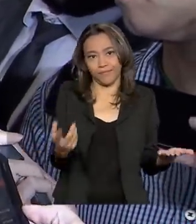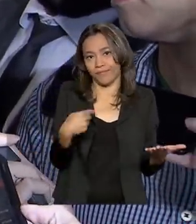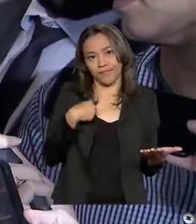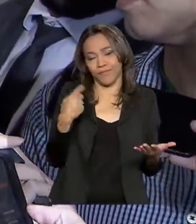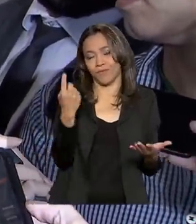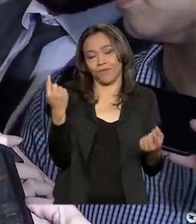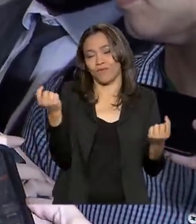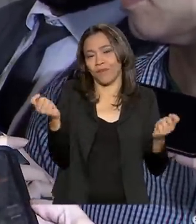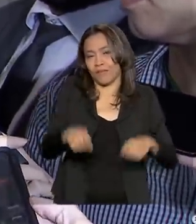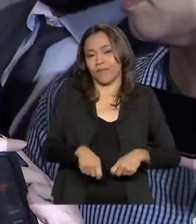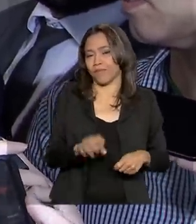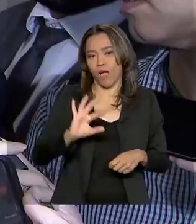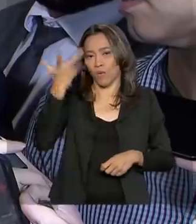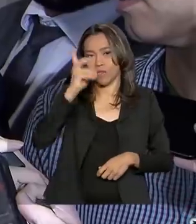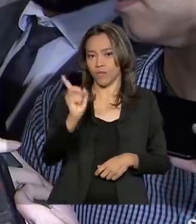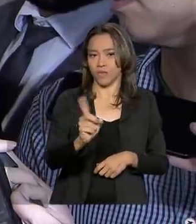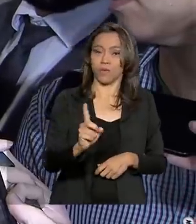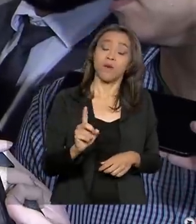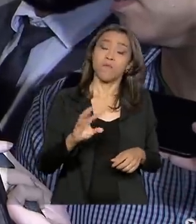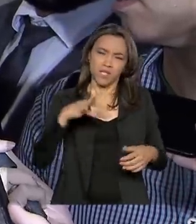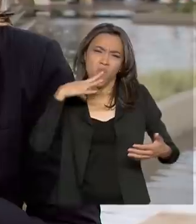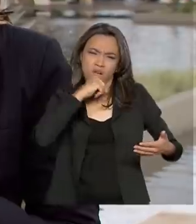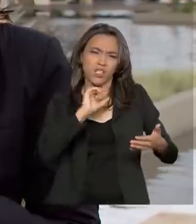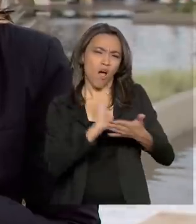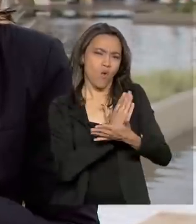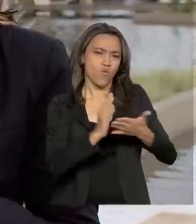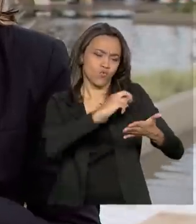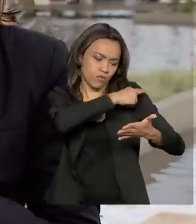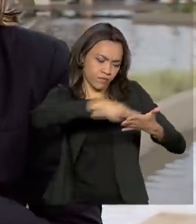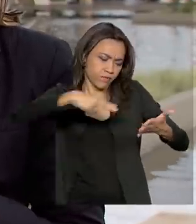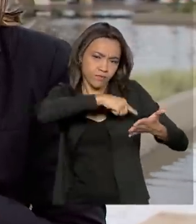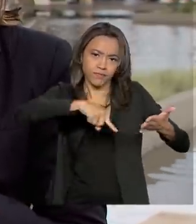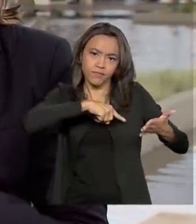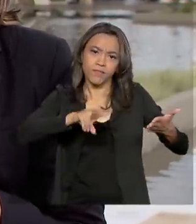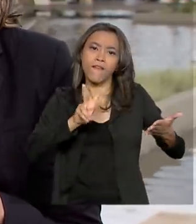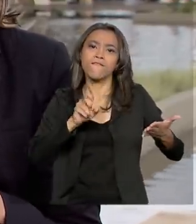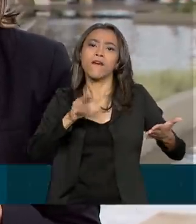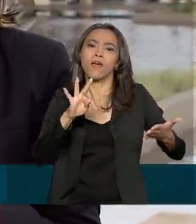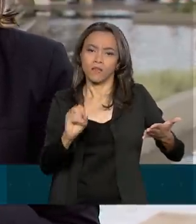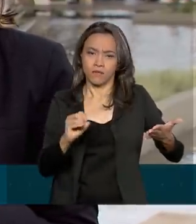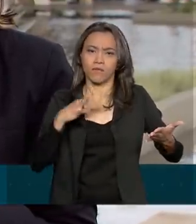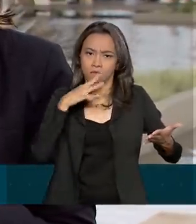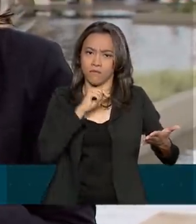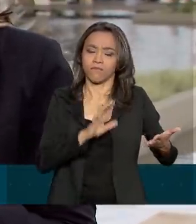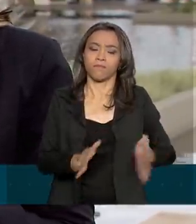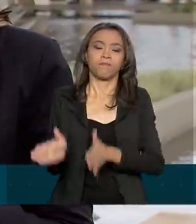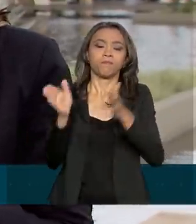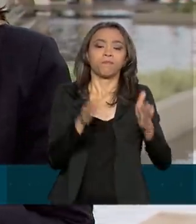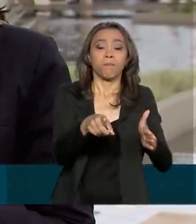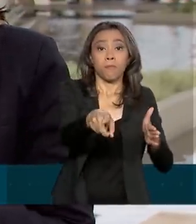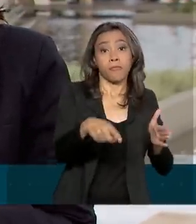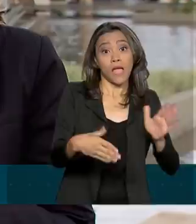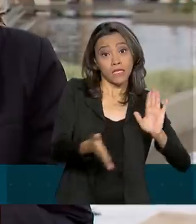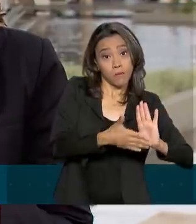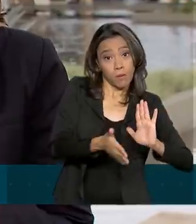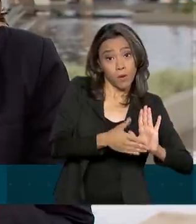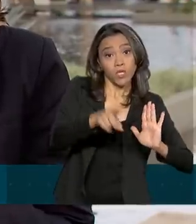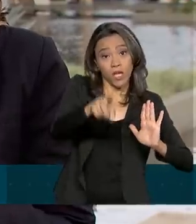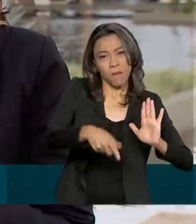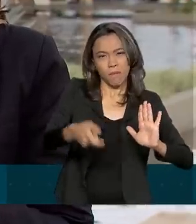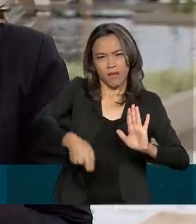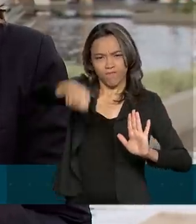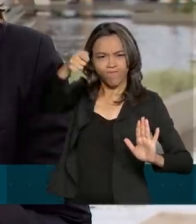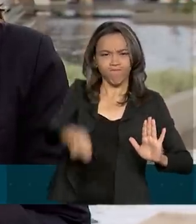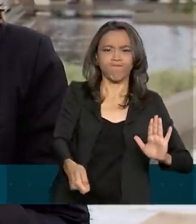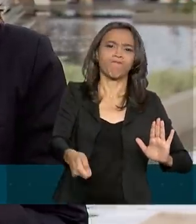descartada. Mas talvez hajam alguns vetos. A lei anticrime traz uma série de medidas para endurecer a legislação penal.